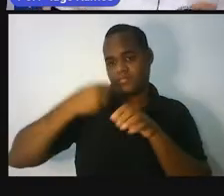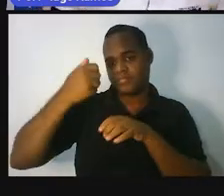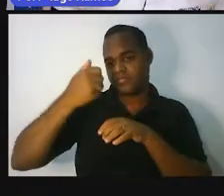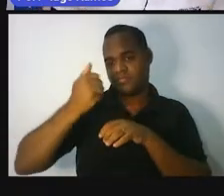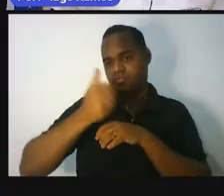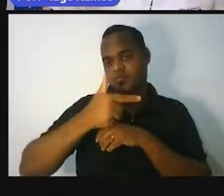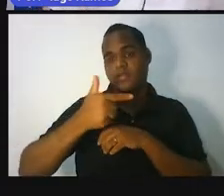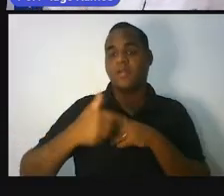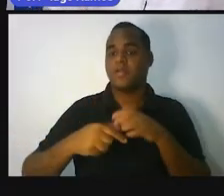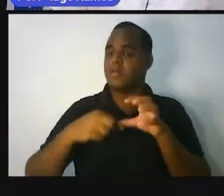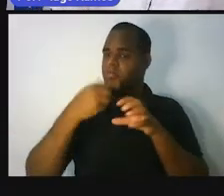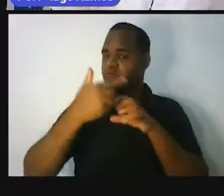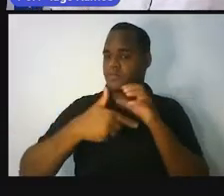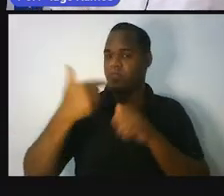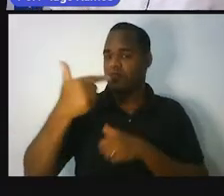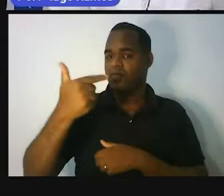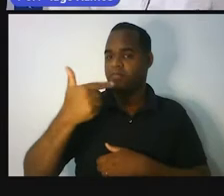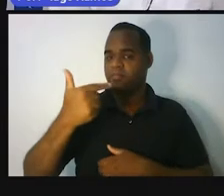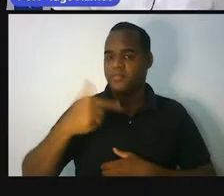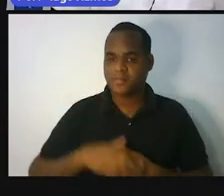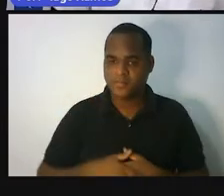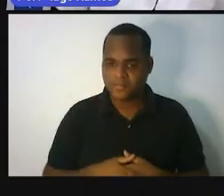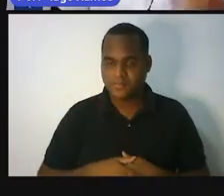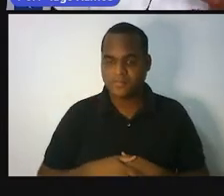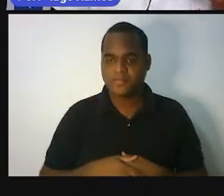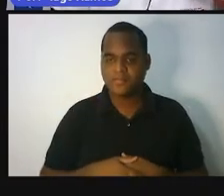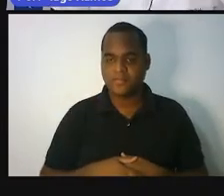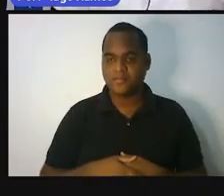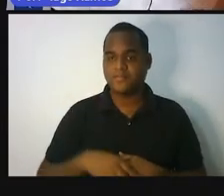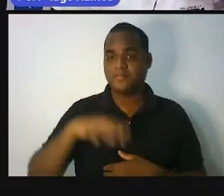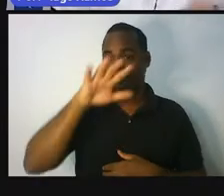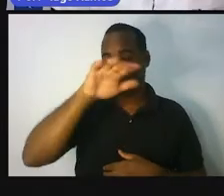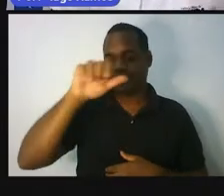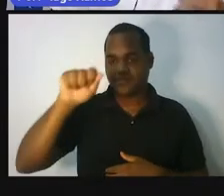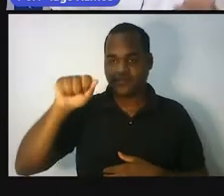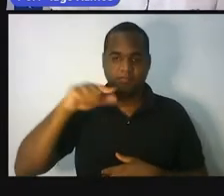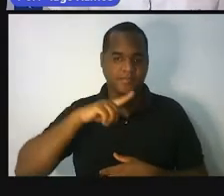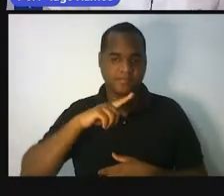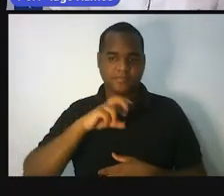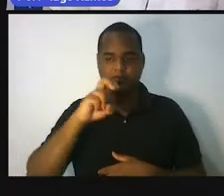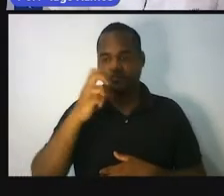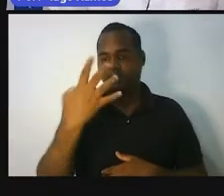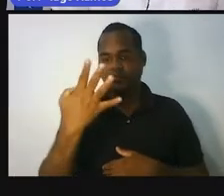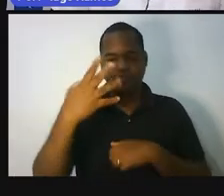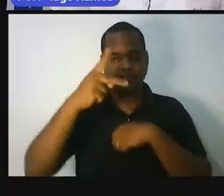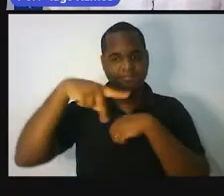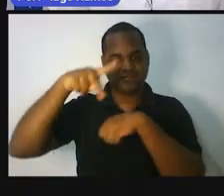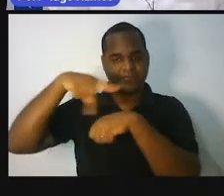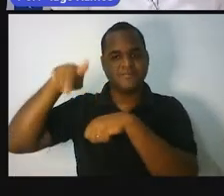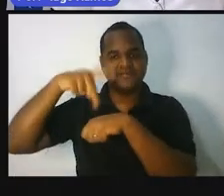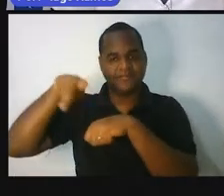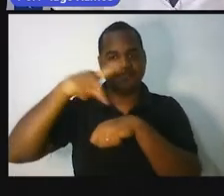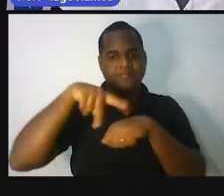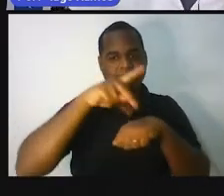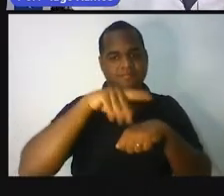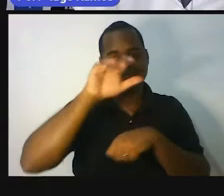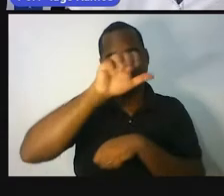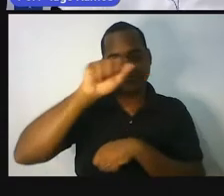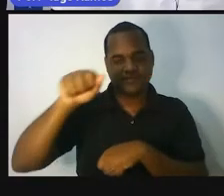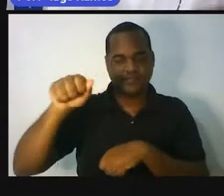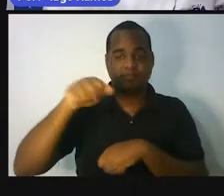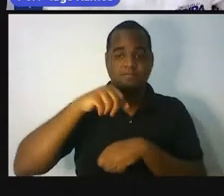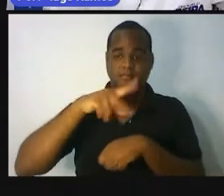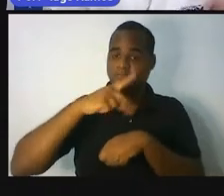O segundo maior. Lá na África existem 54 países. E esses países,